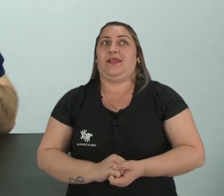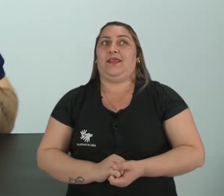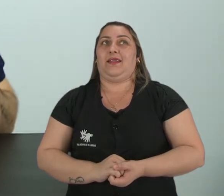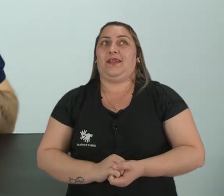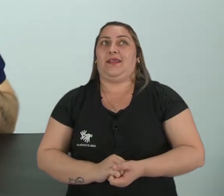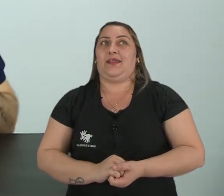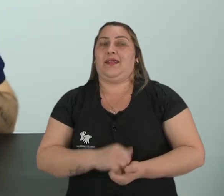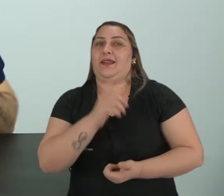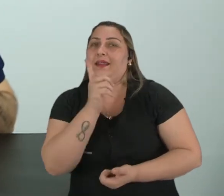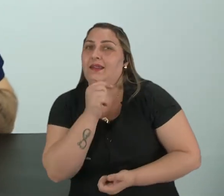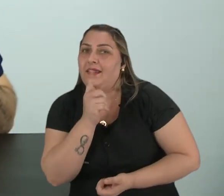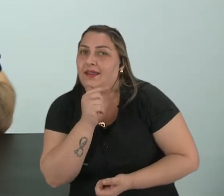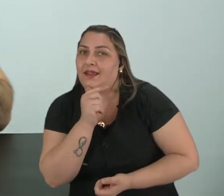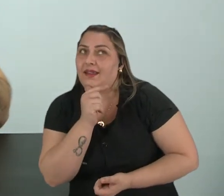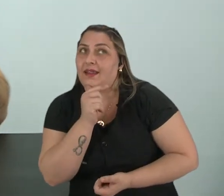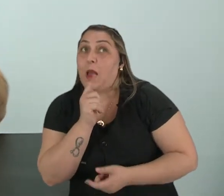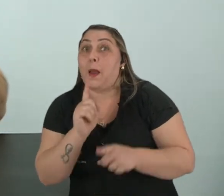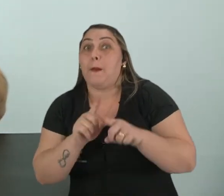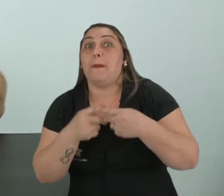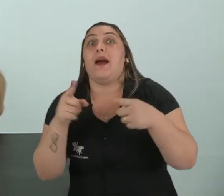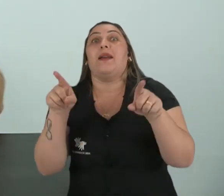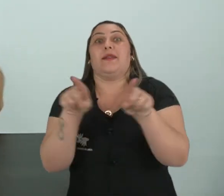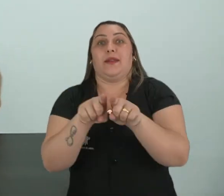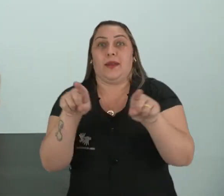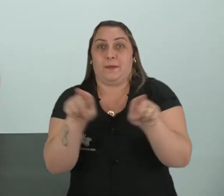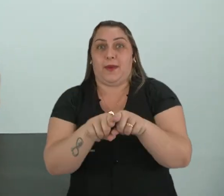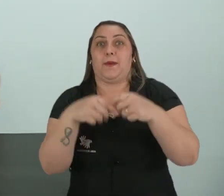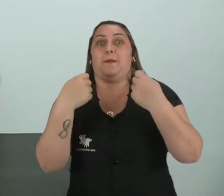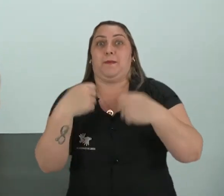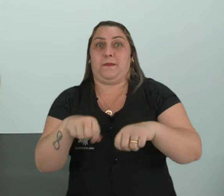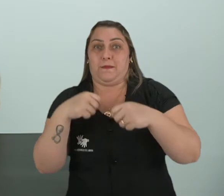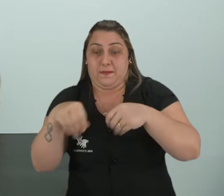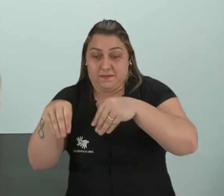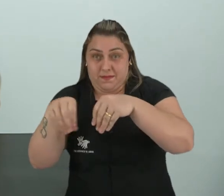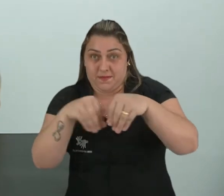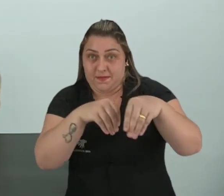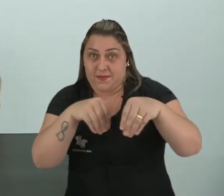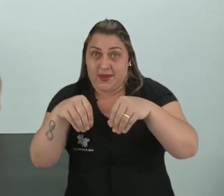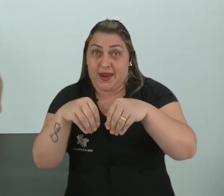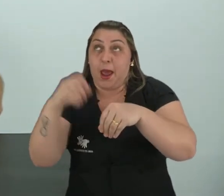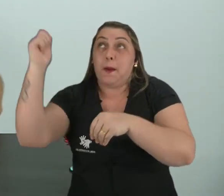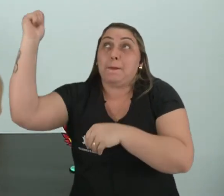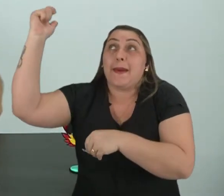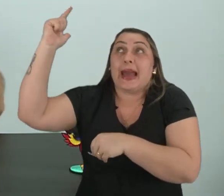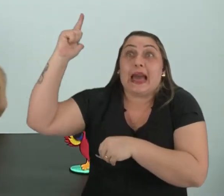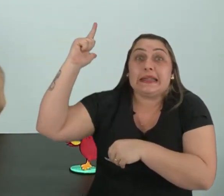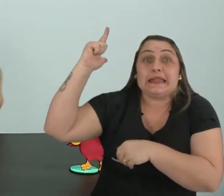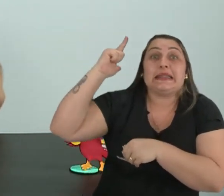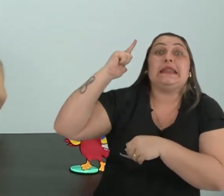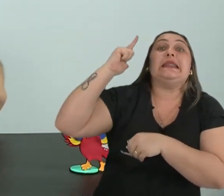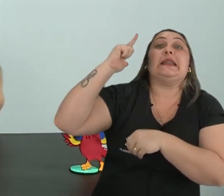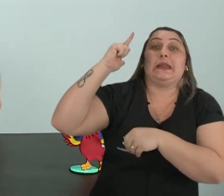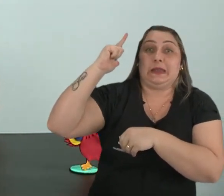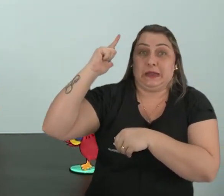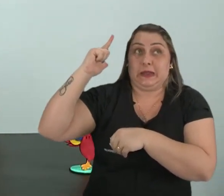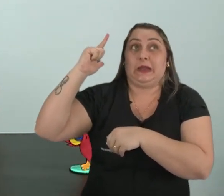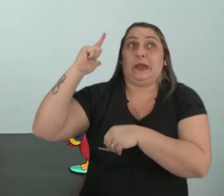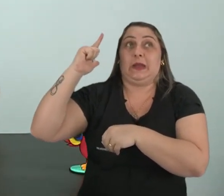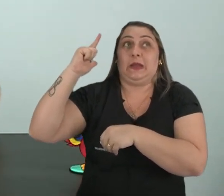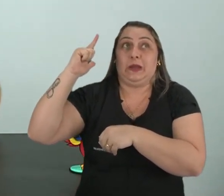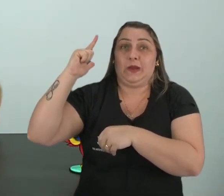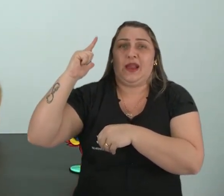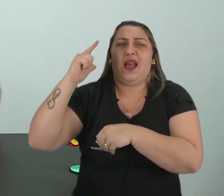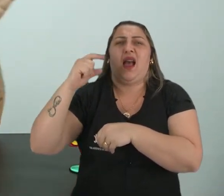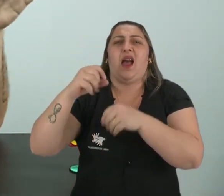Ele é aquático. Mas ele também, ele é terrestre. Ah, não pode? Pode. O jacaré, ele bota os